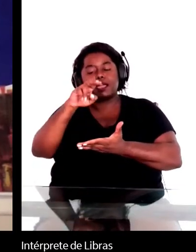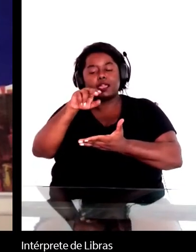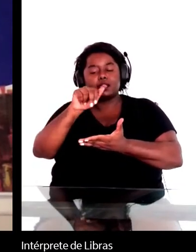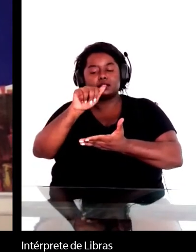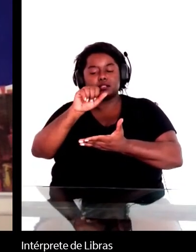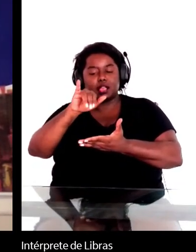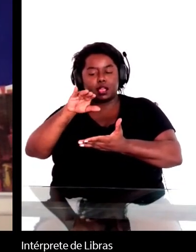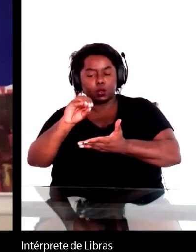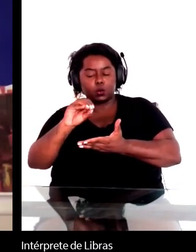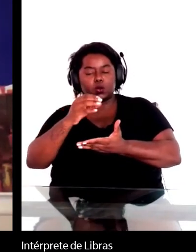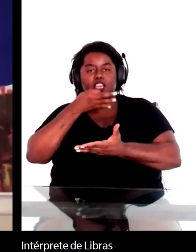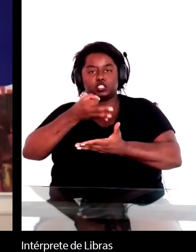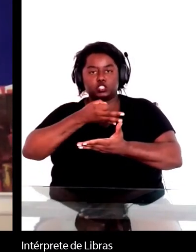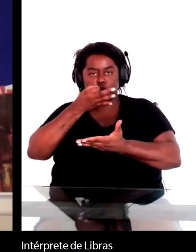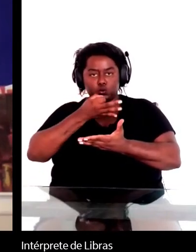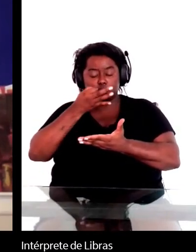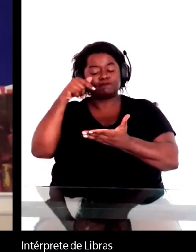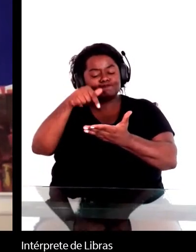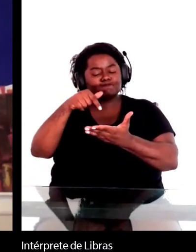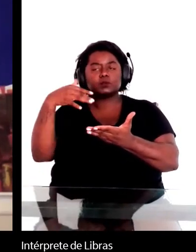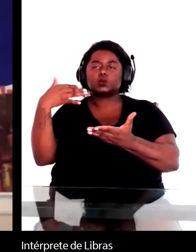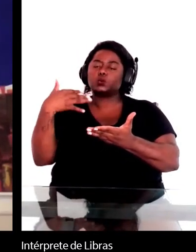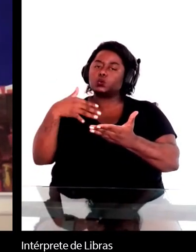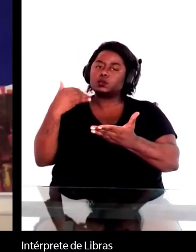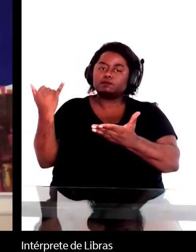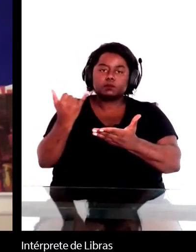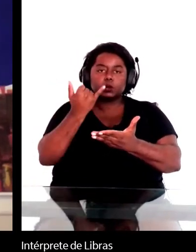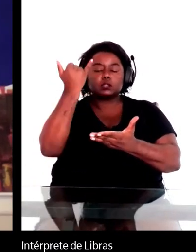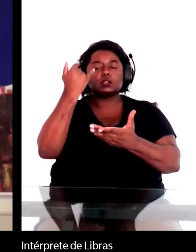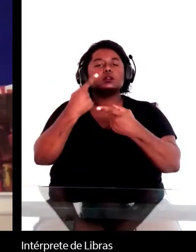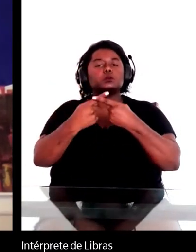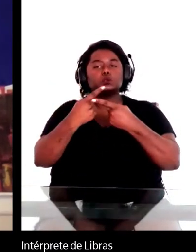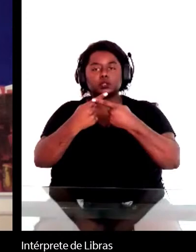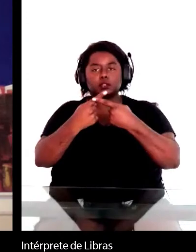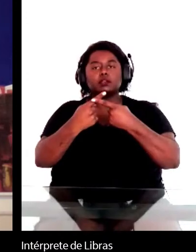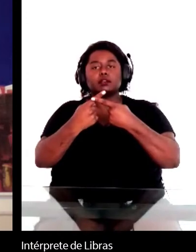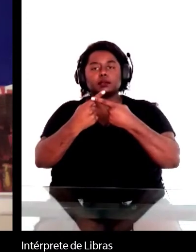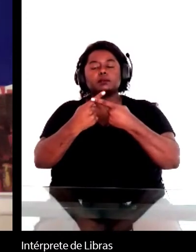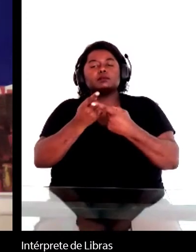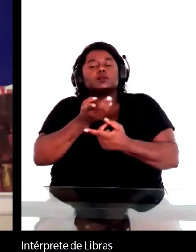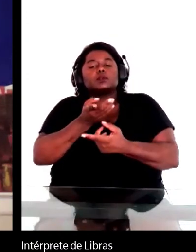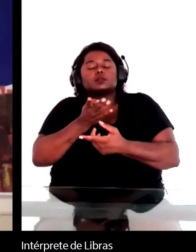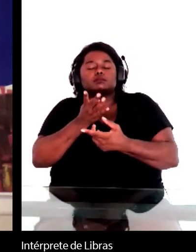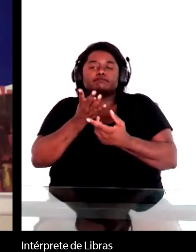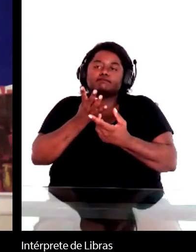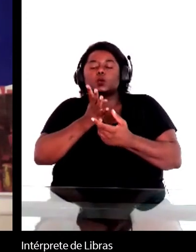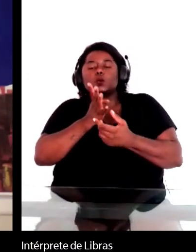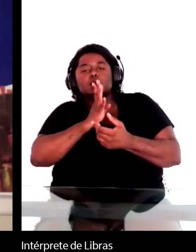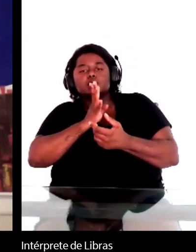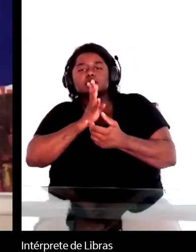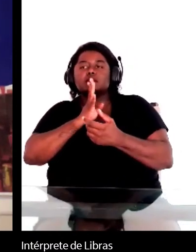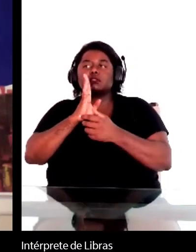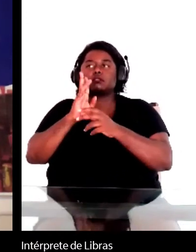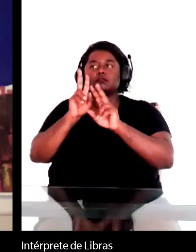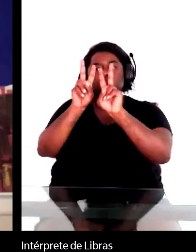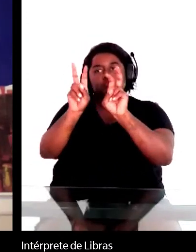são importantíssimos porque para o conhecimento de Machado de Assis, um conhecimento mais geral, precisamos